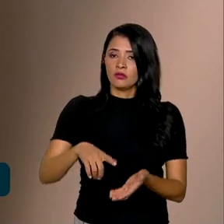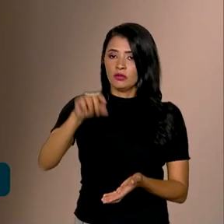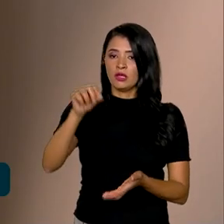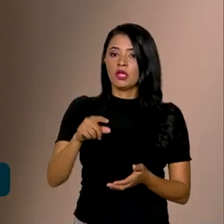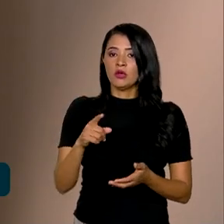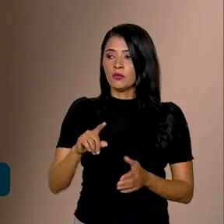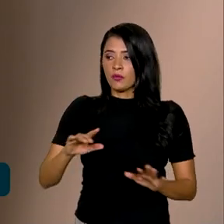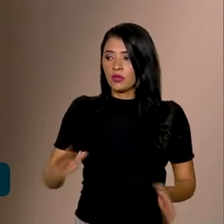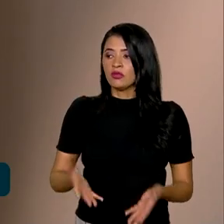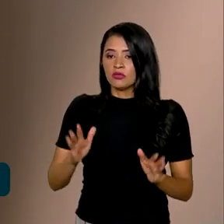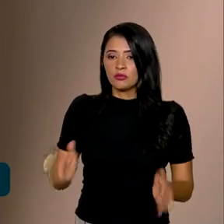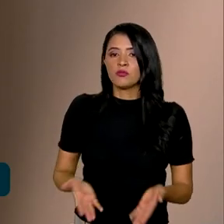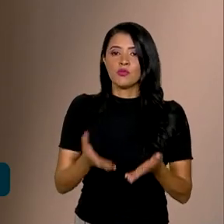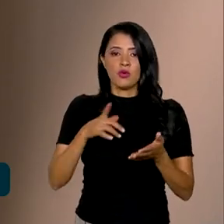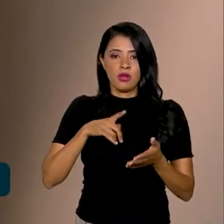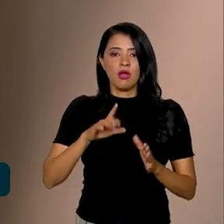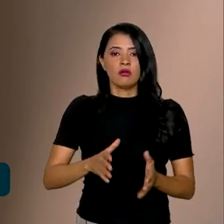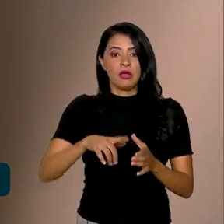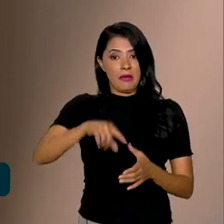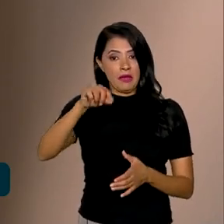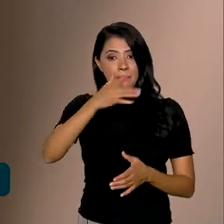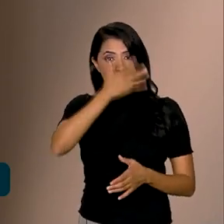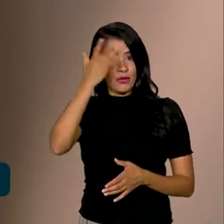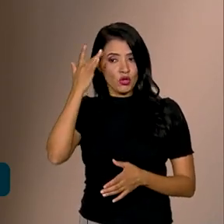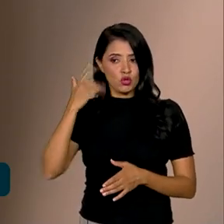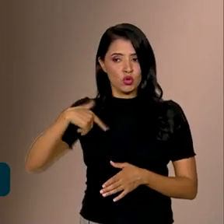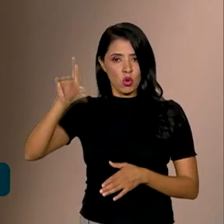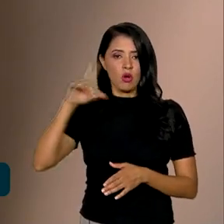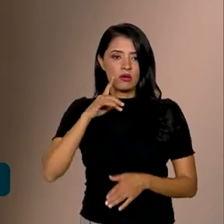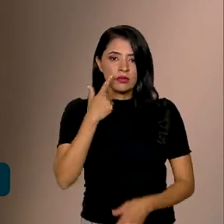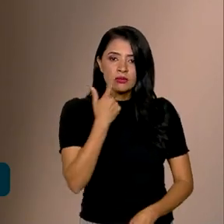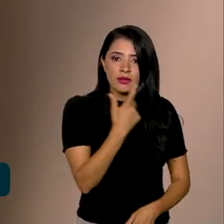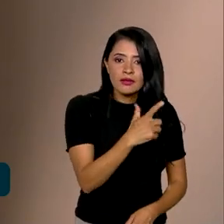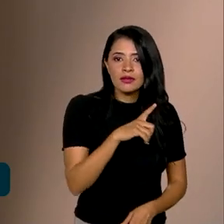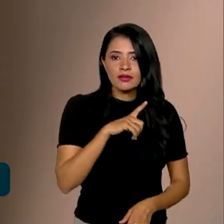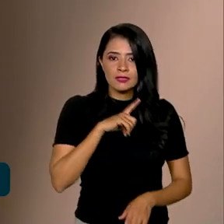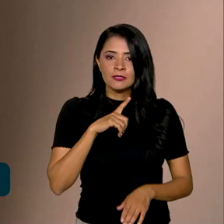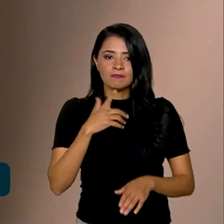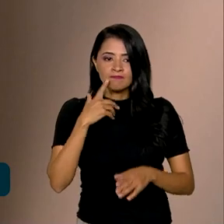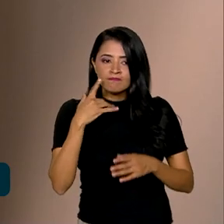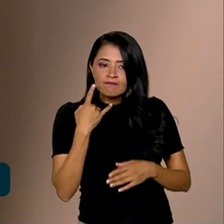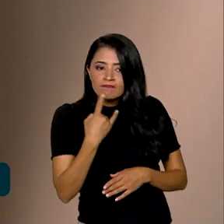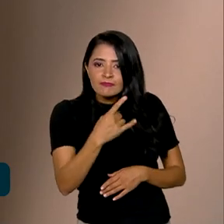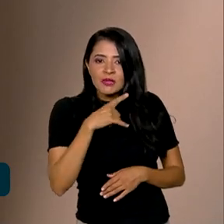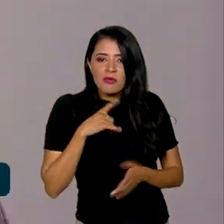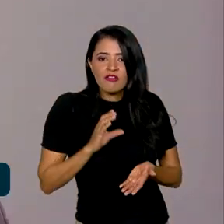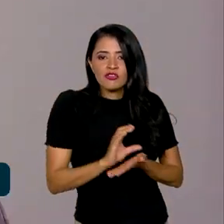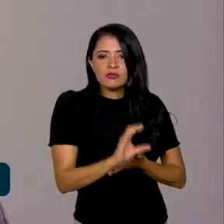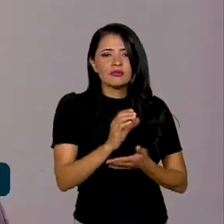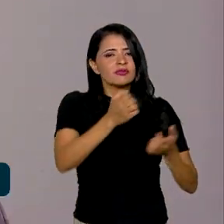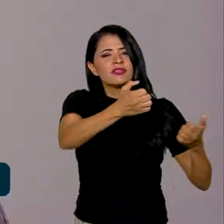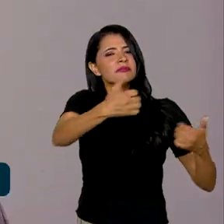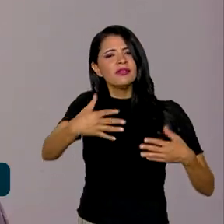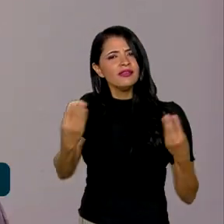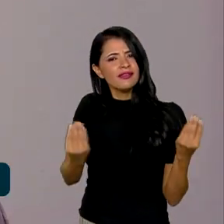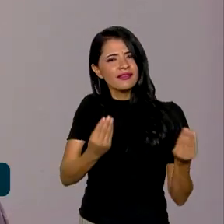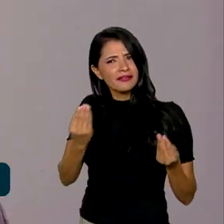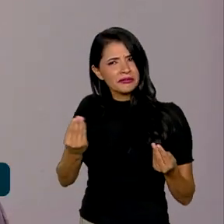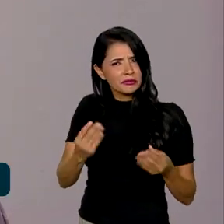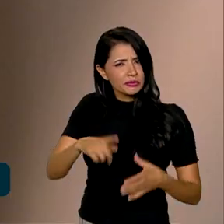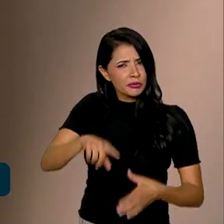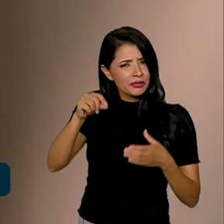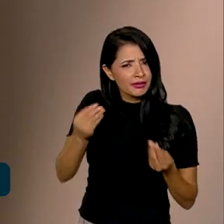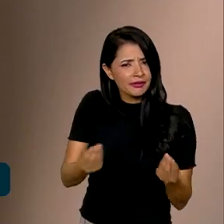que mais pessoas possam, tem interesse, né? Gerar mais uma atrativa ainda para esse investimento. Explica isso para a gente, são sorteios...